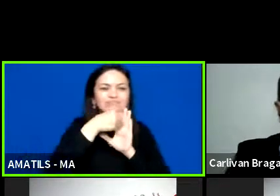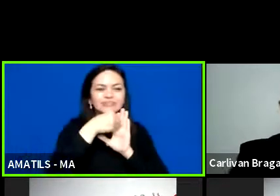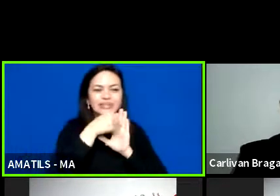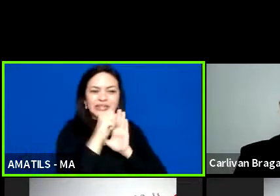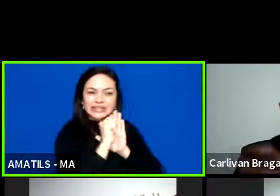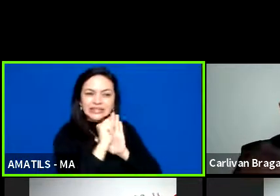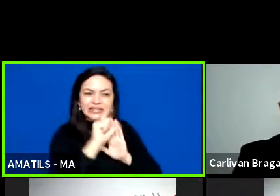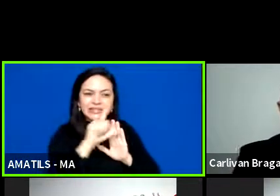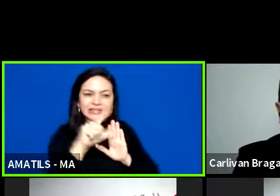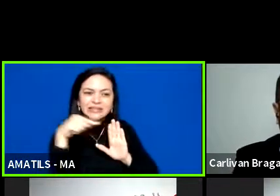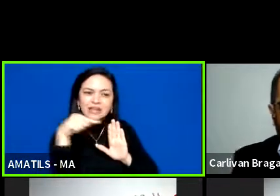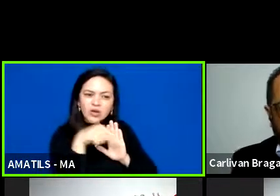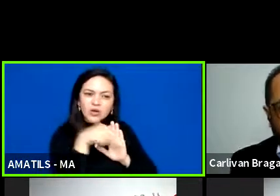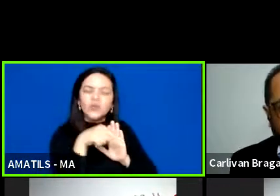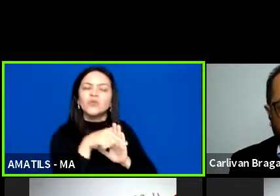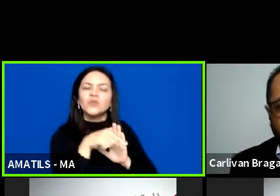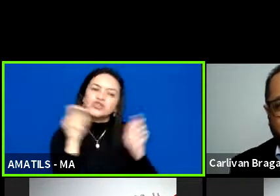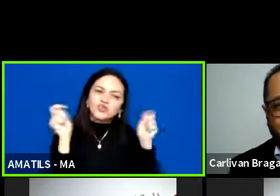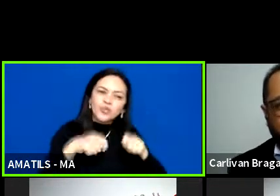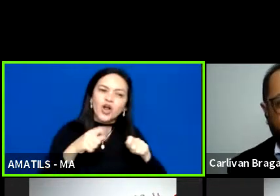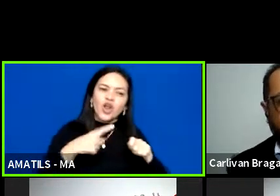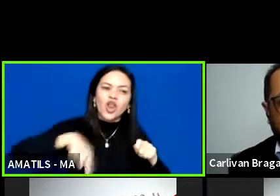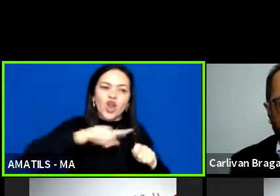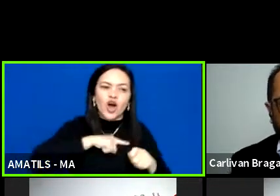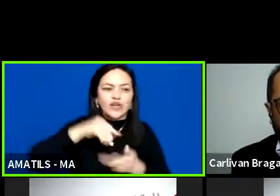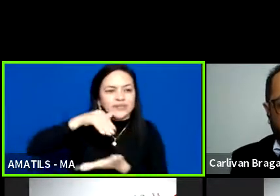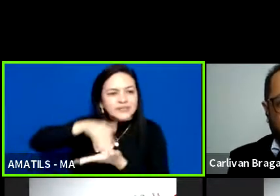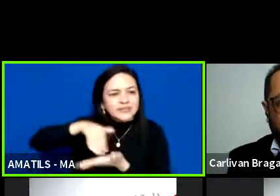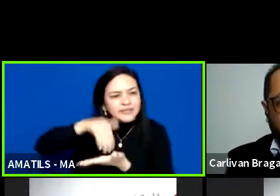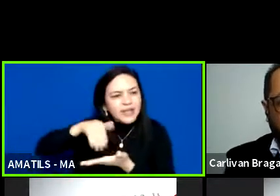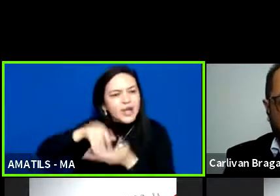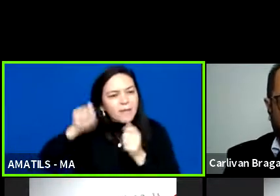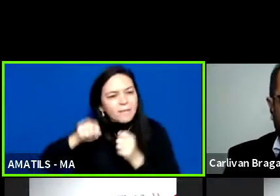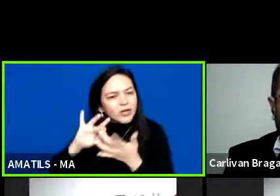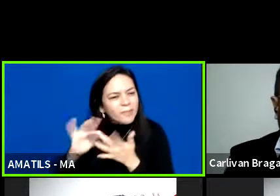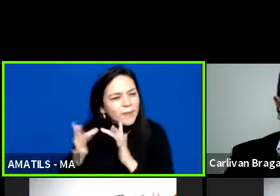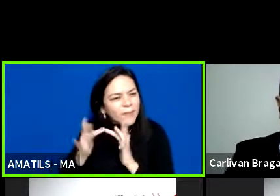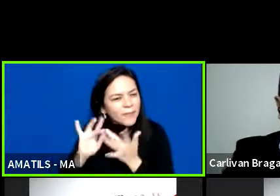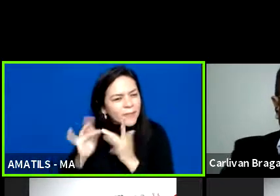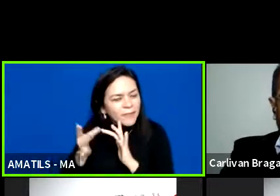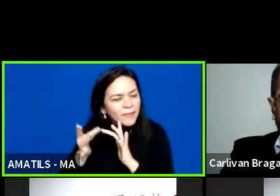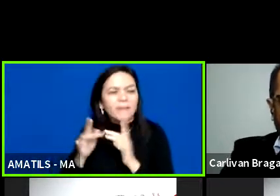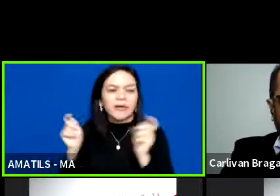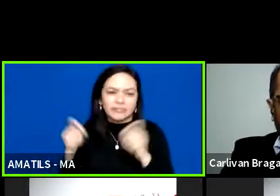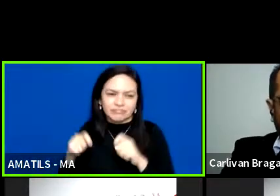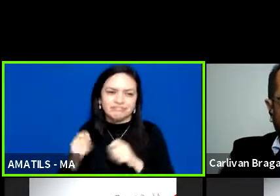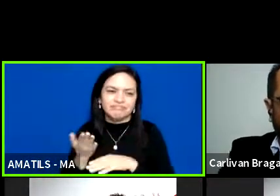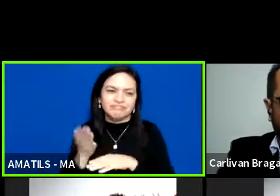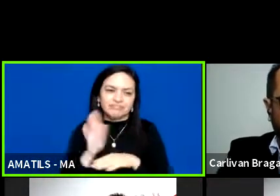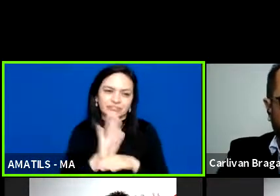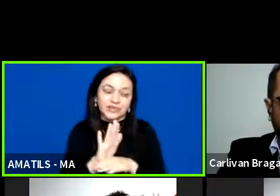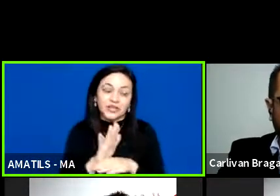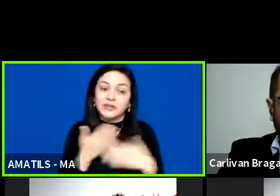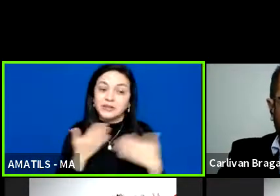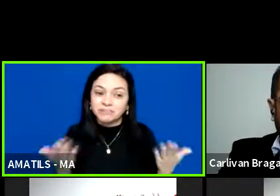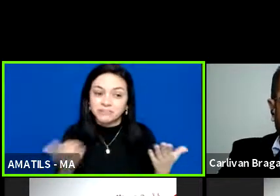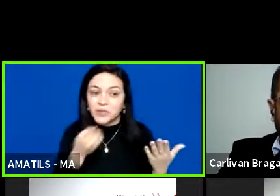repente seja algo que a nossa secretaria também possa estar articulando. Ok? Então, uma boa